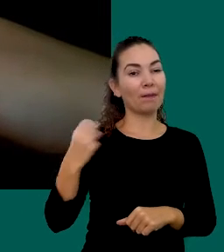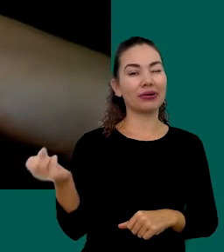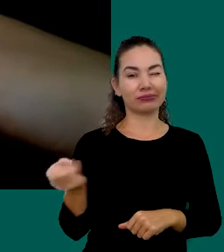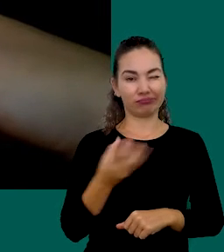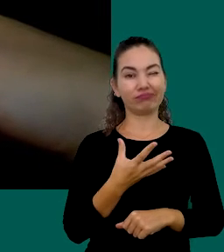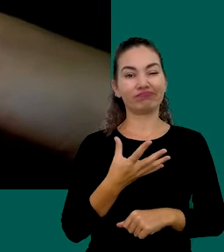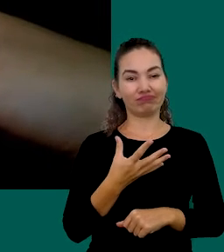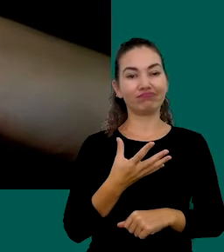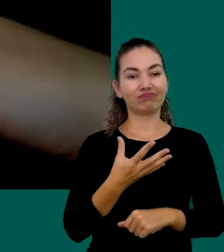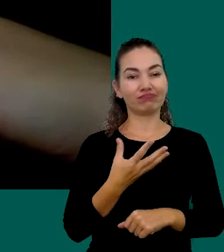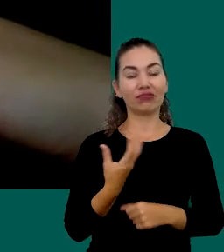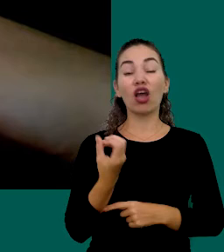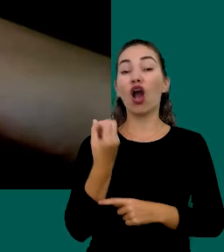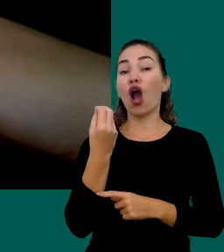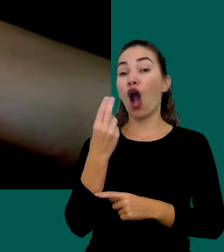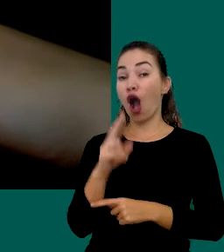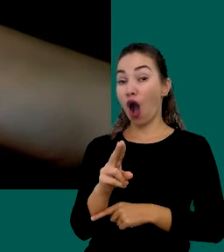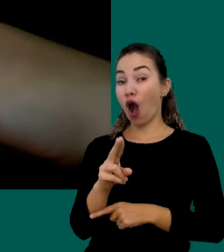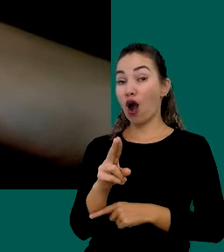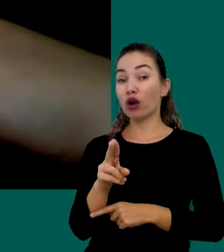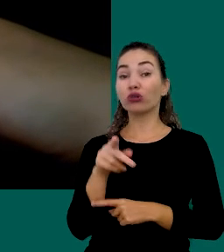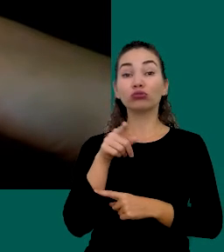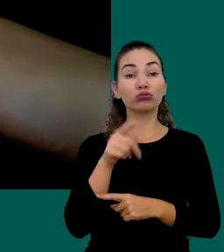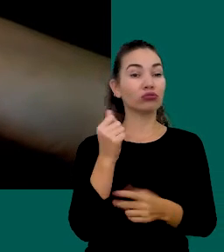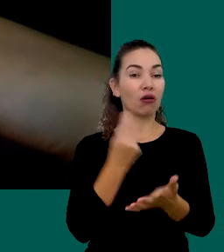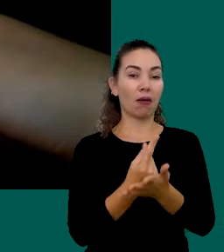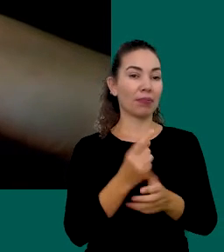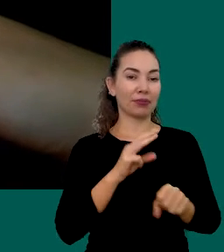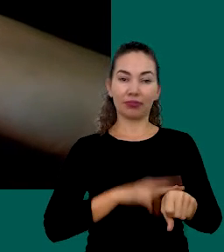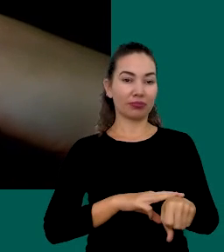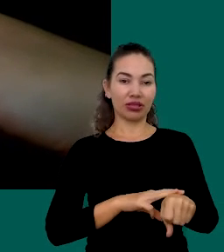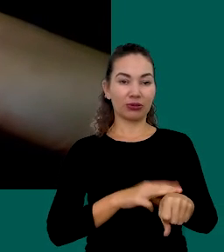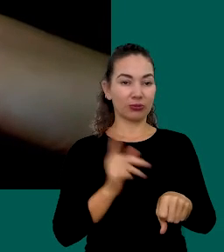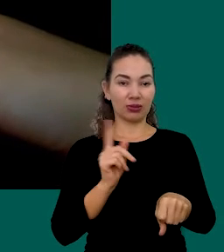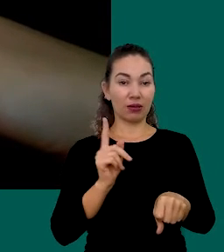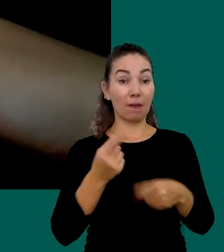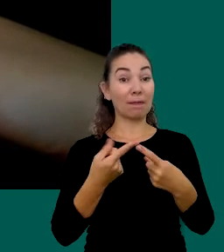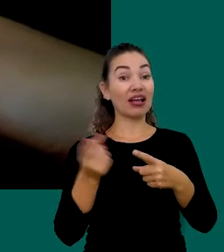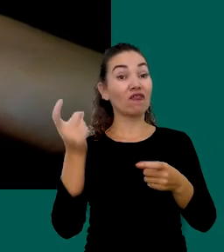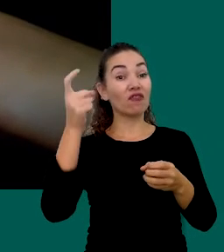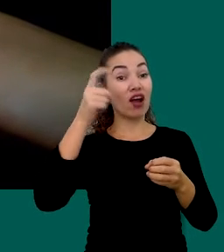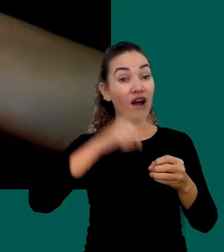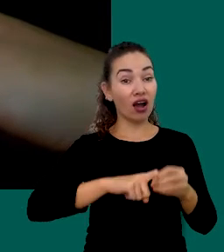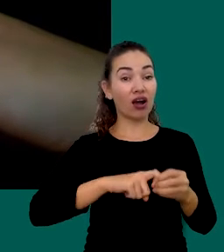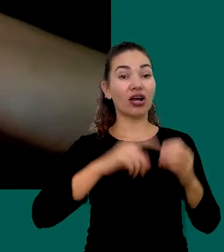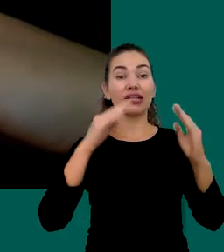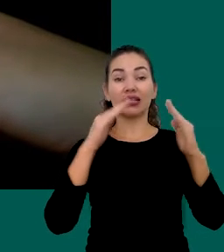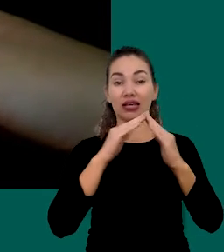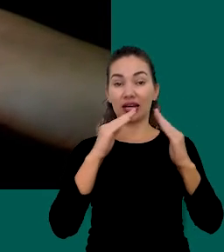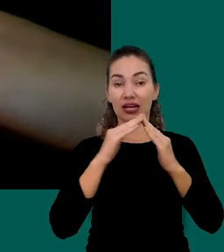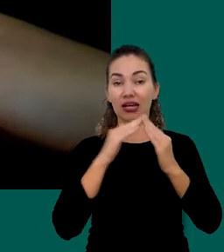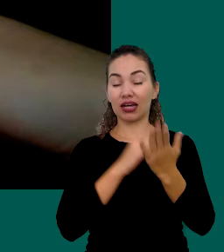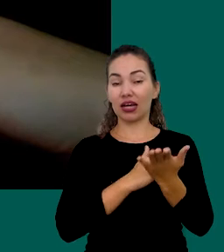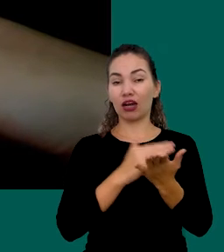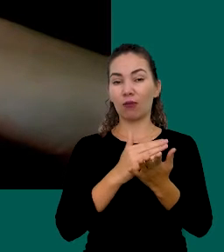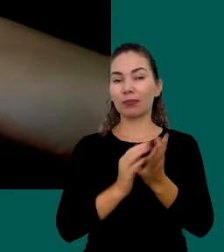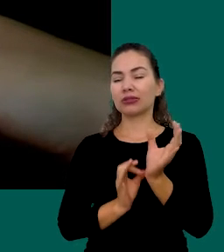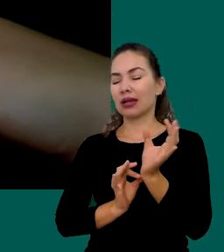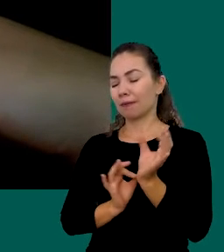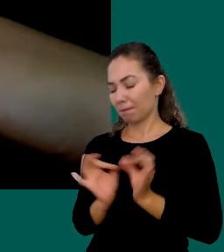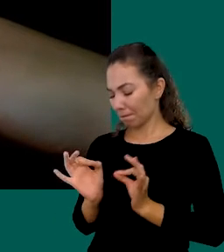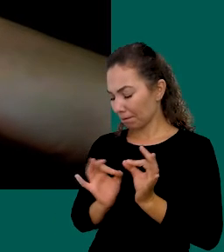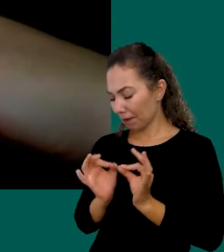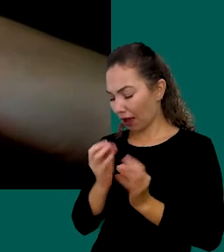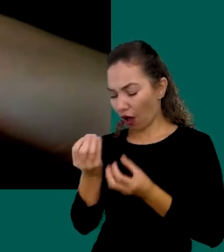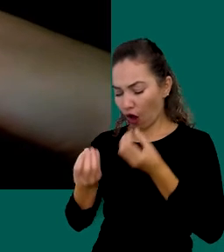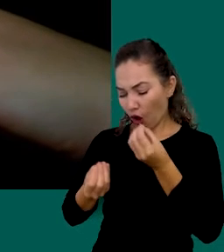Ou Você não Compra Naquele momento Mas Volta Para casa E Começa A planejar O